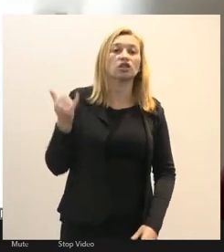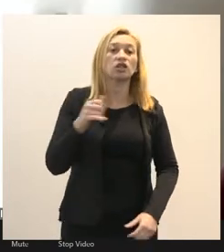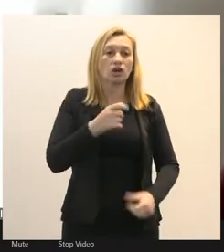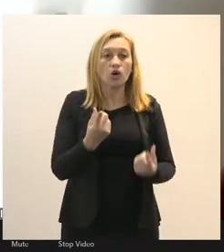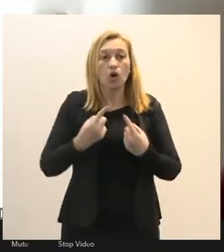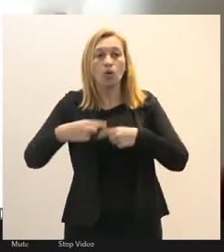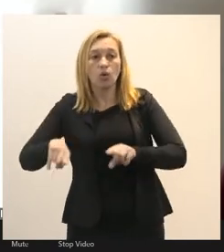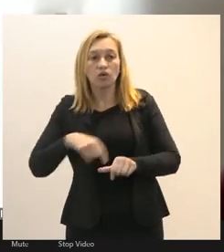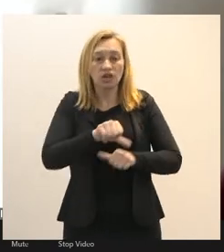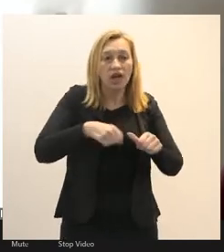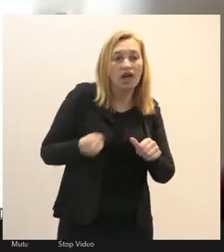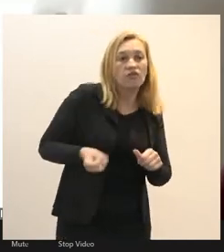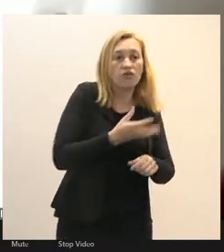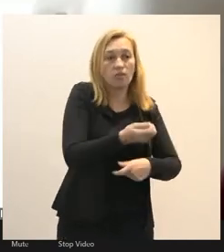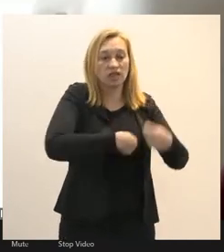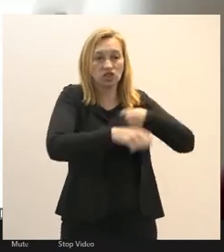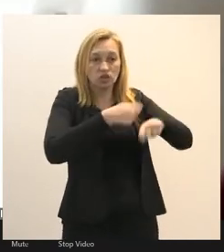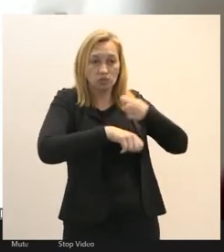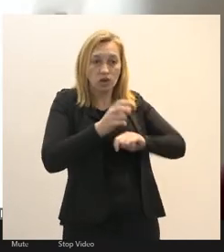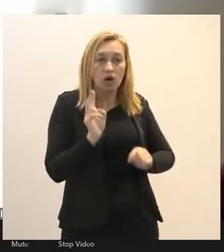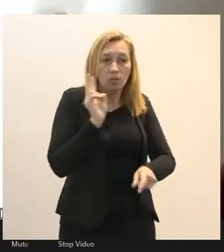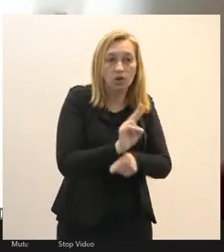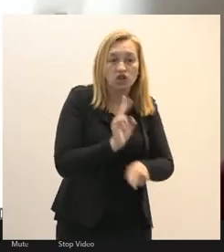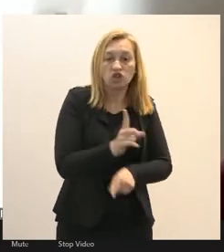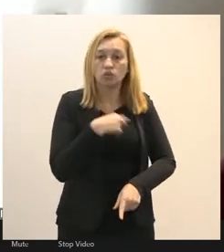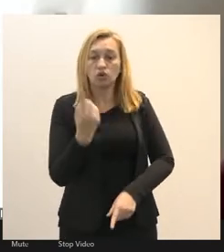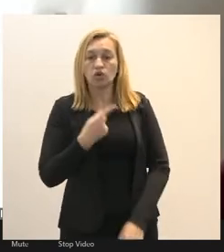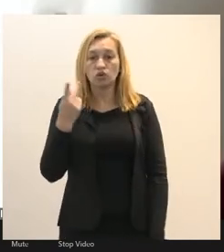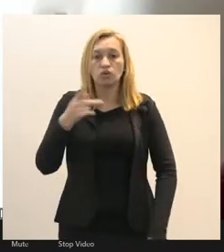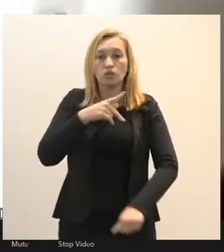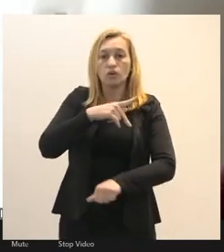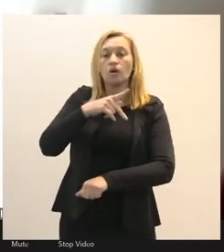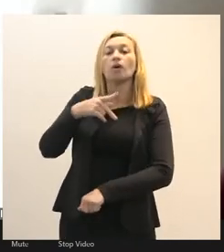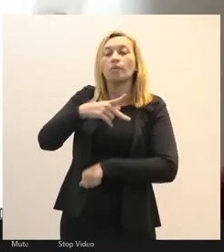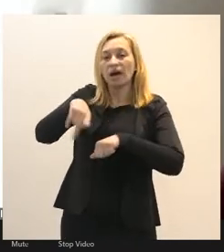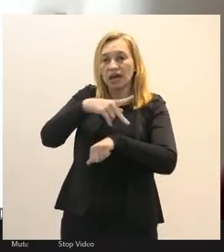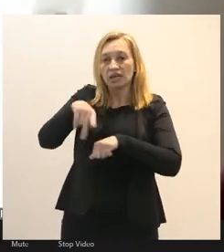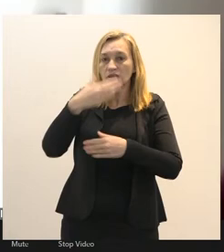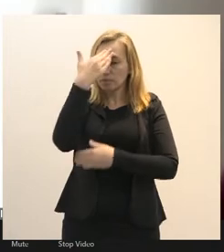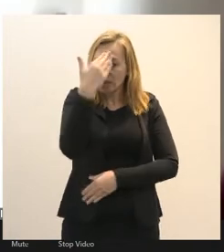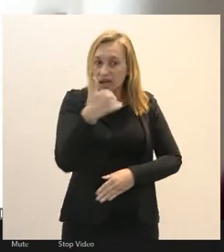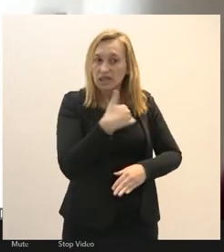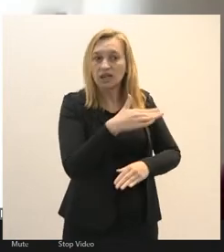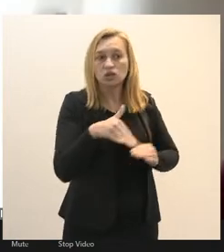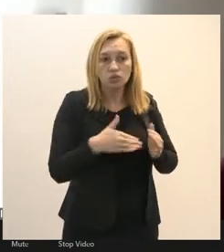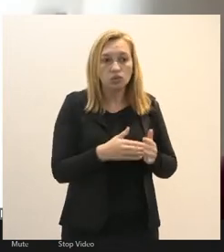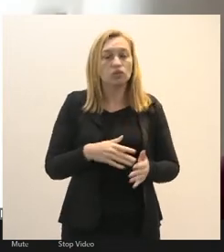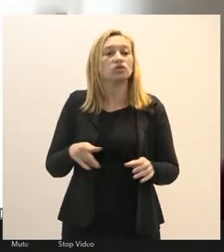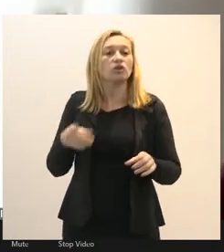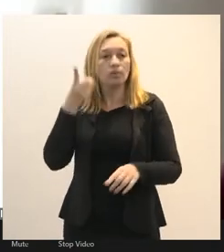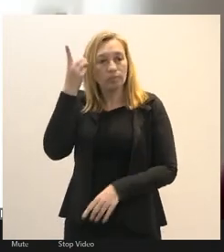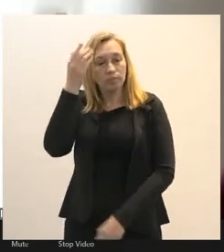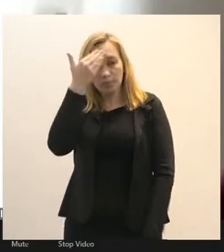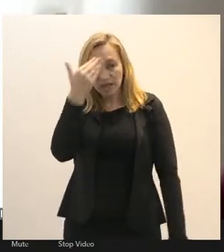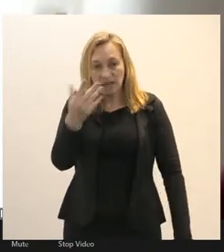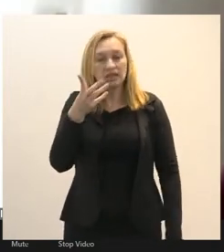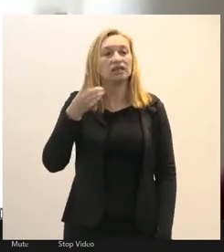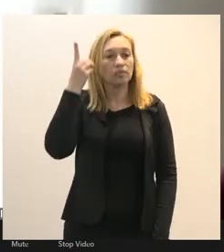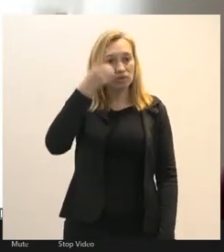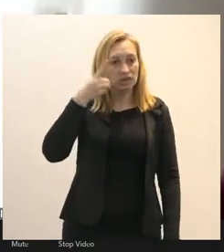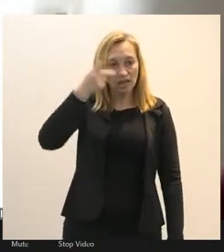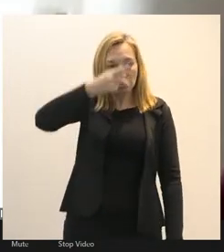defesa do serviço público em defesa do nosso país muito obrigado a todas e de todos muito obrigado deputado Paulo porque ele está sempre